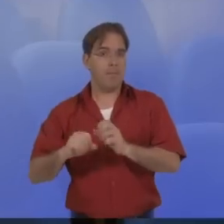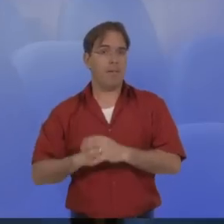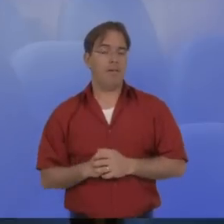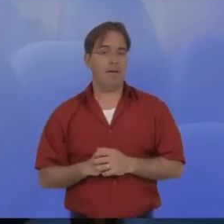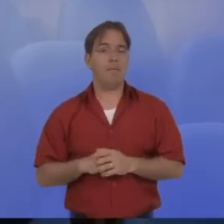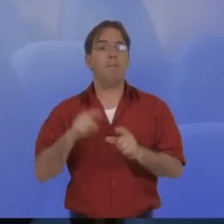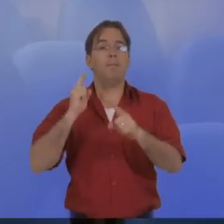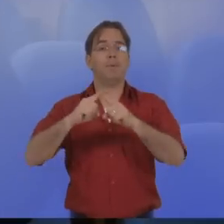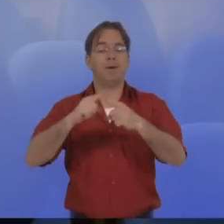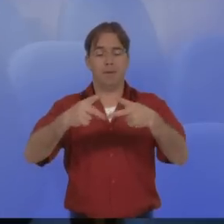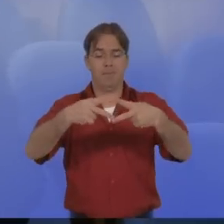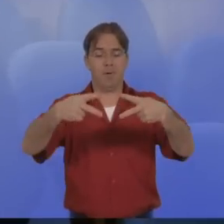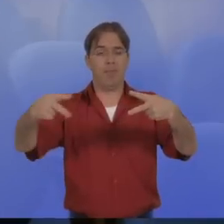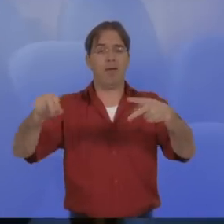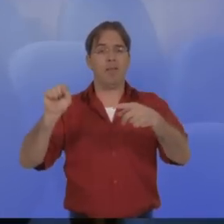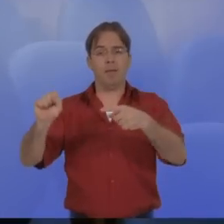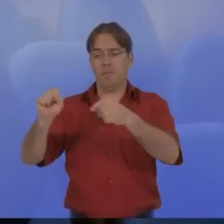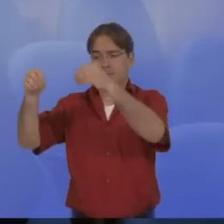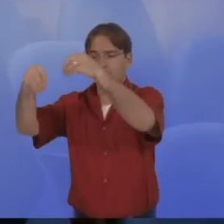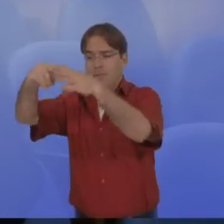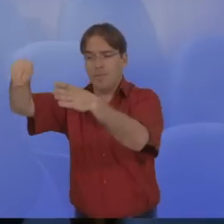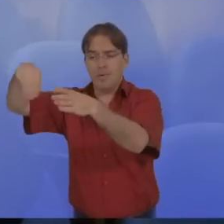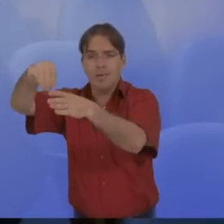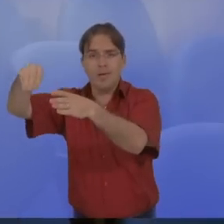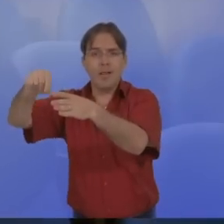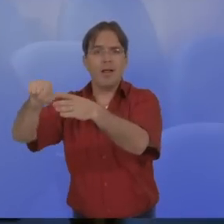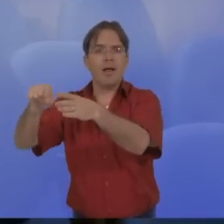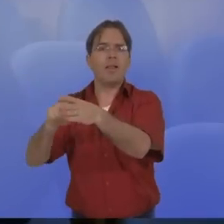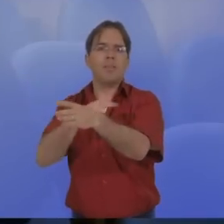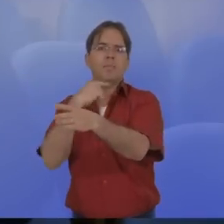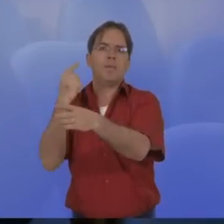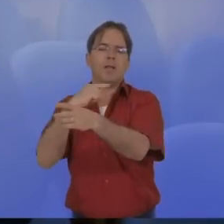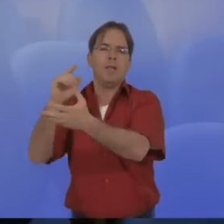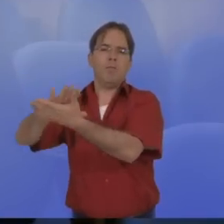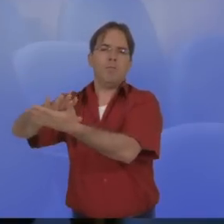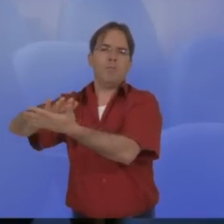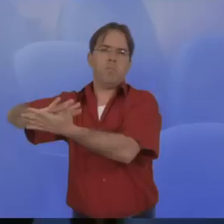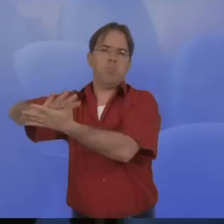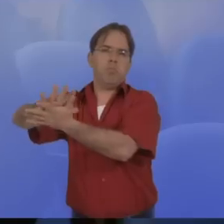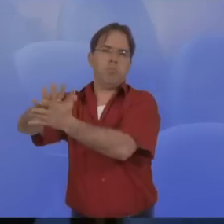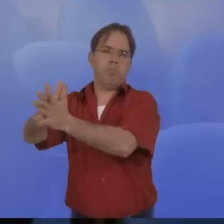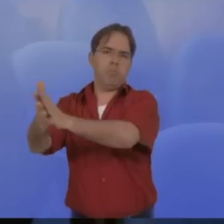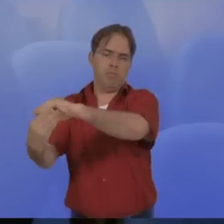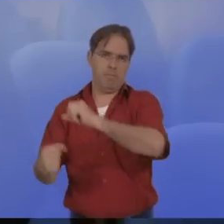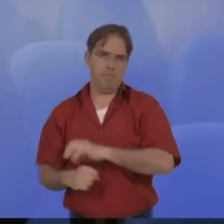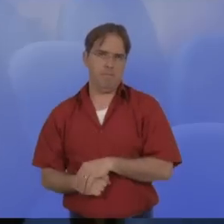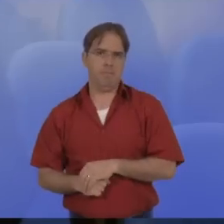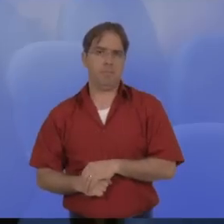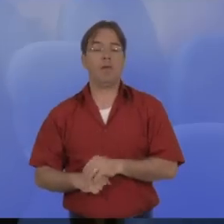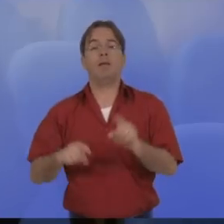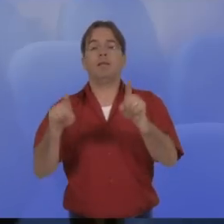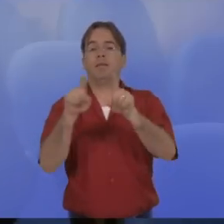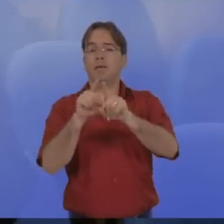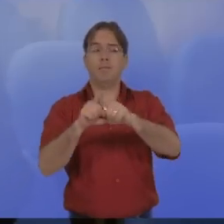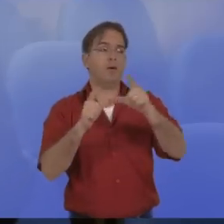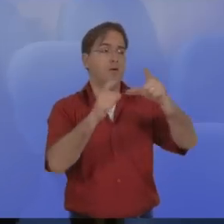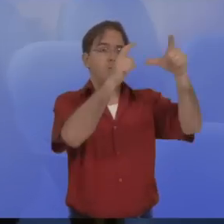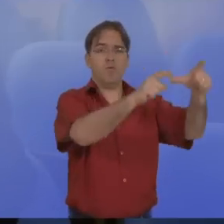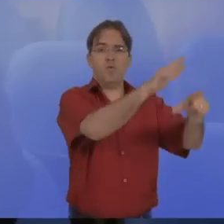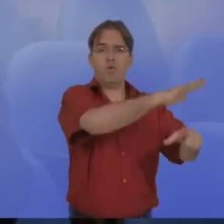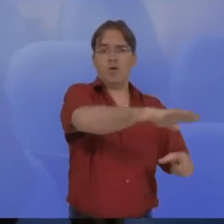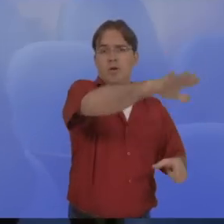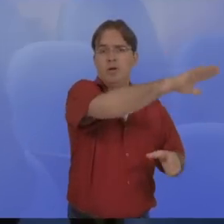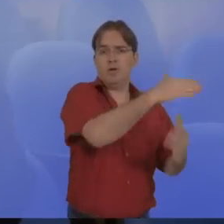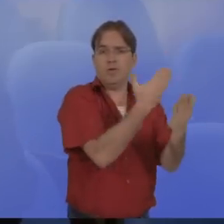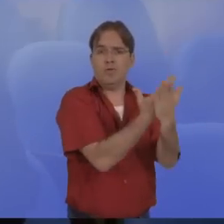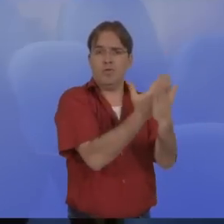porque essa proteína também tem atividade larvicida. Um estudo recente que foi feito, também em campo simulado, demonstrou que